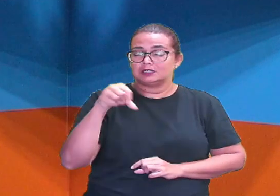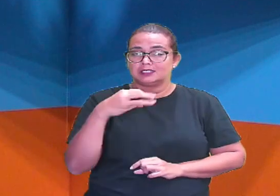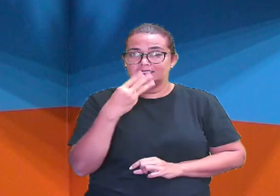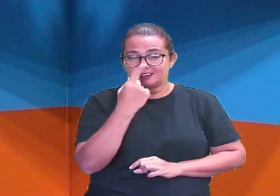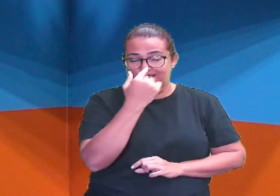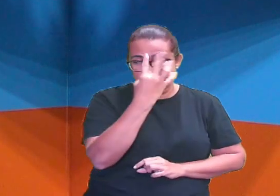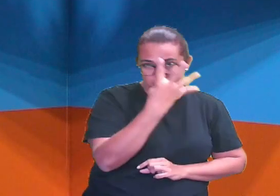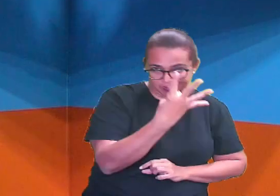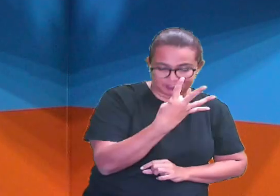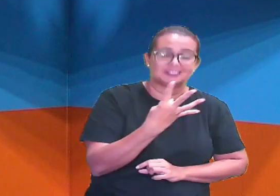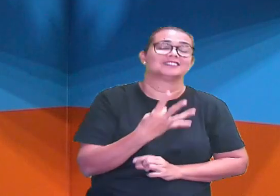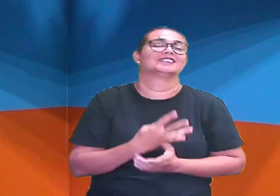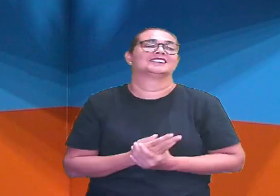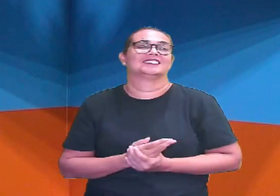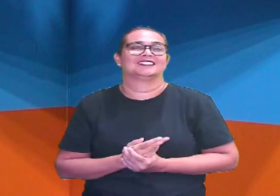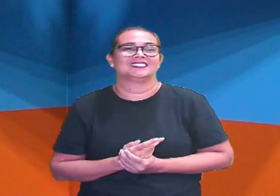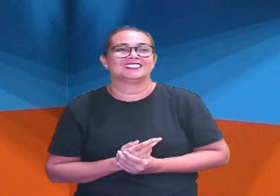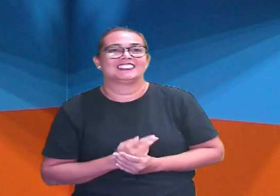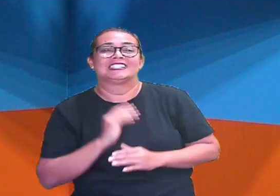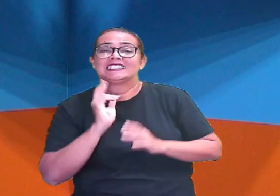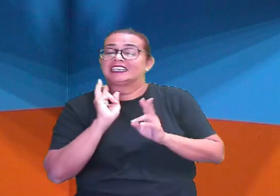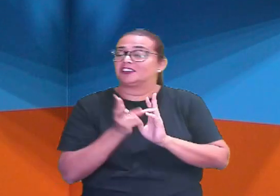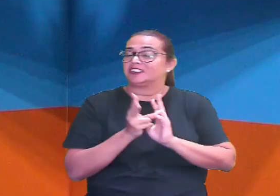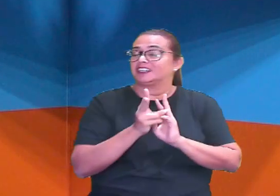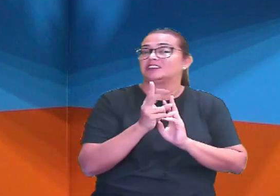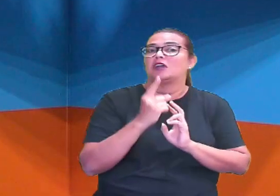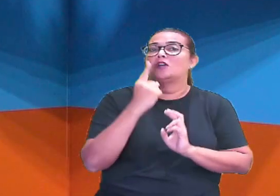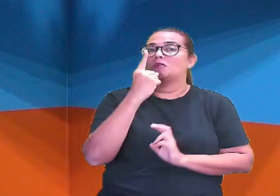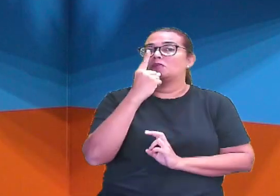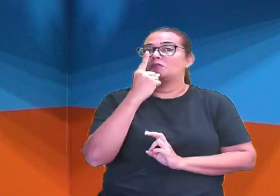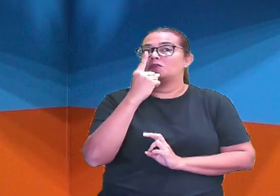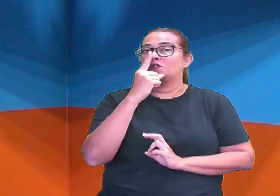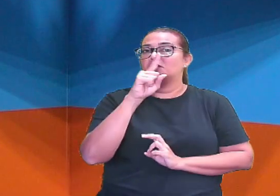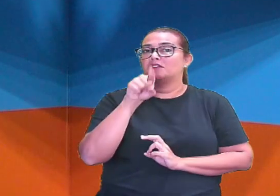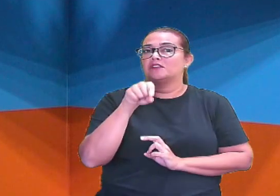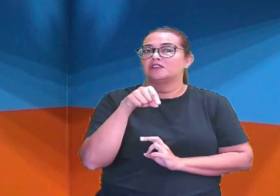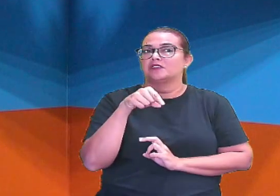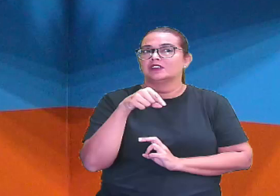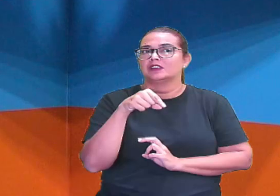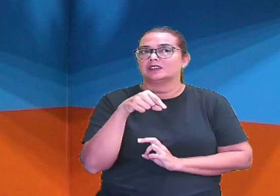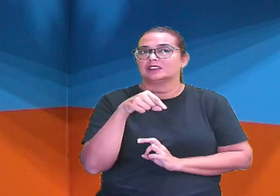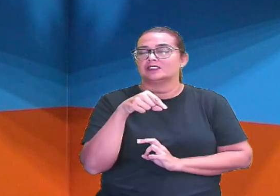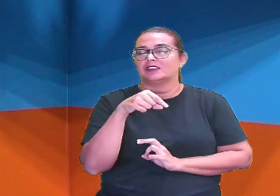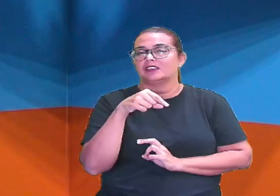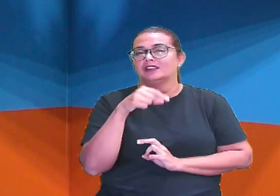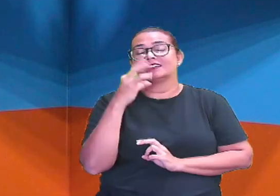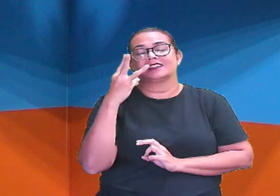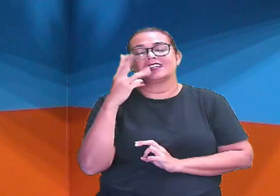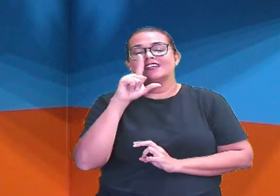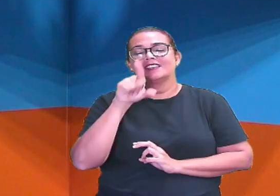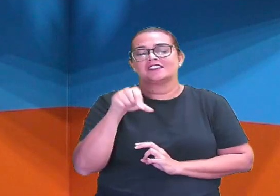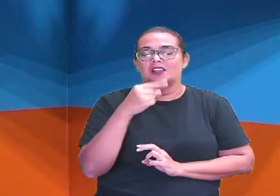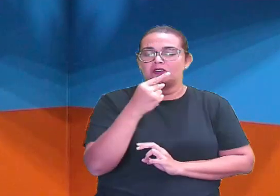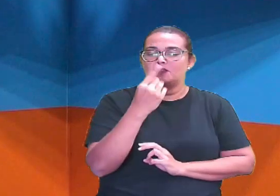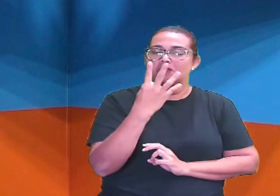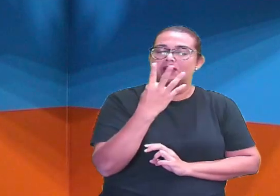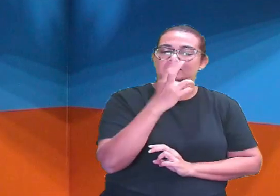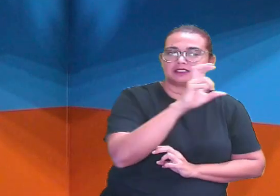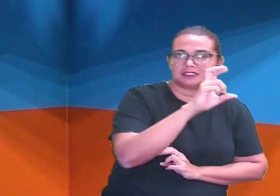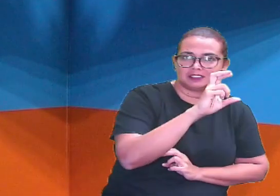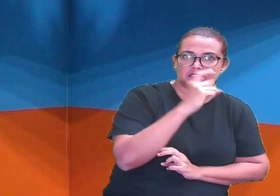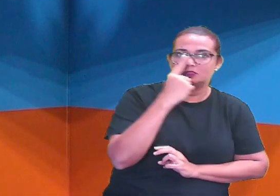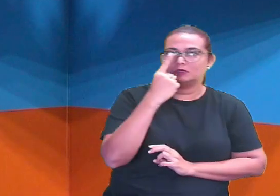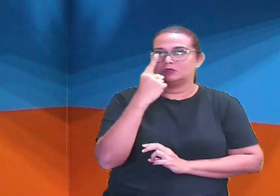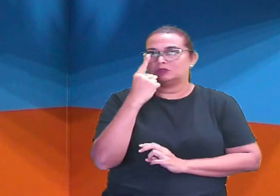continuar? 3,14 5 1,4,3 Aí a gente faz um espaço